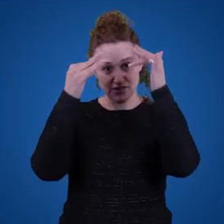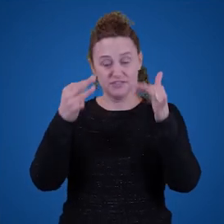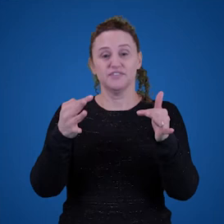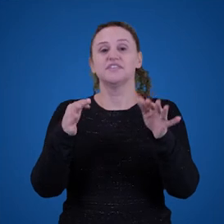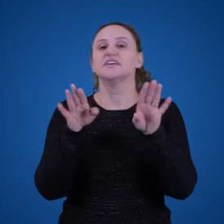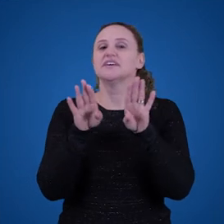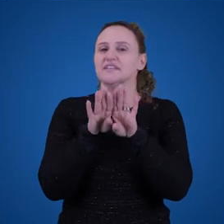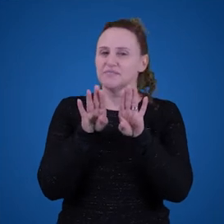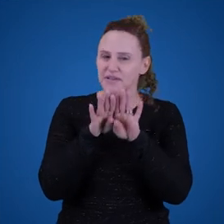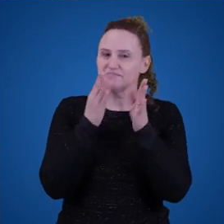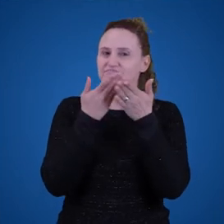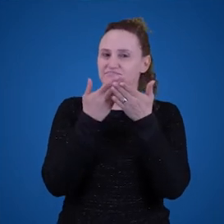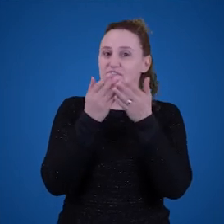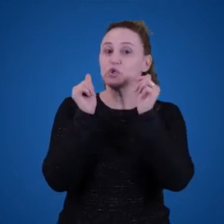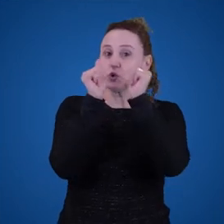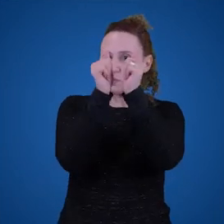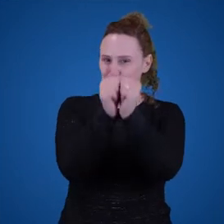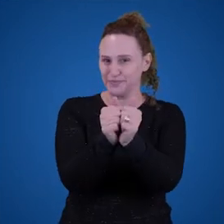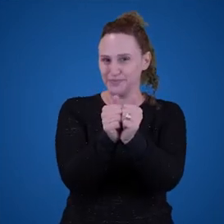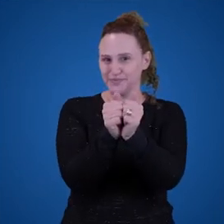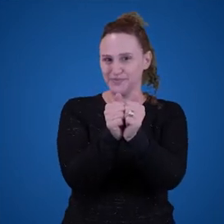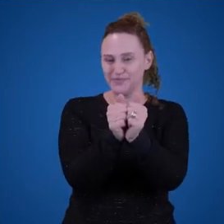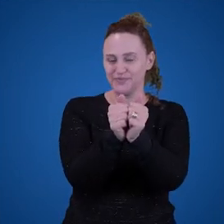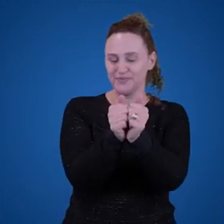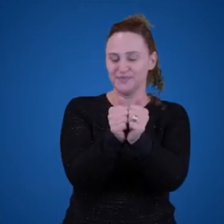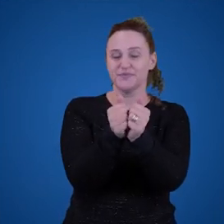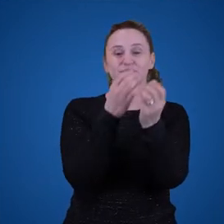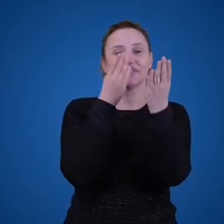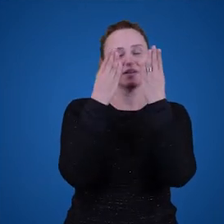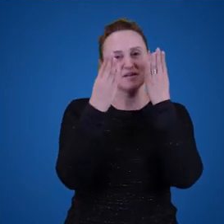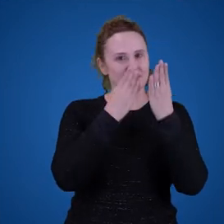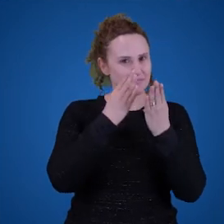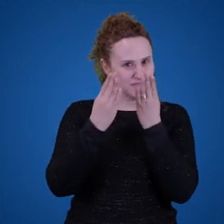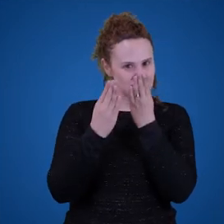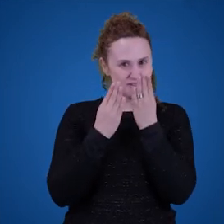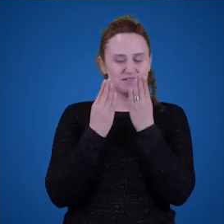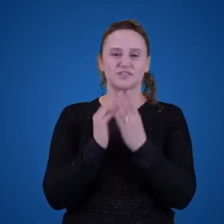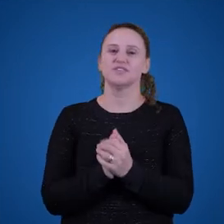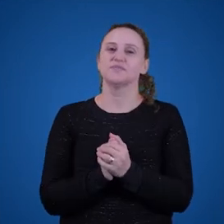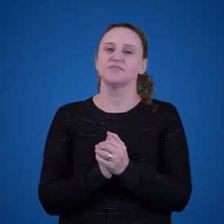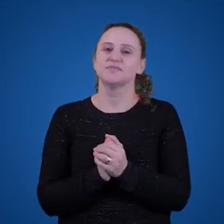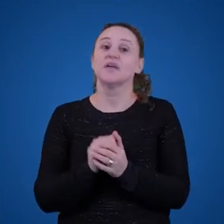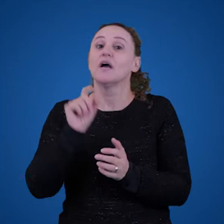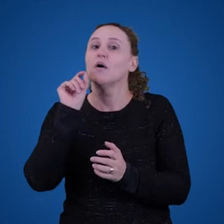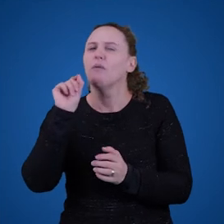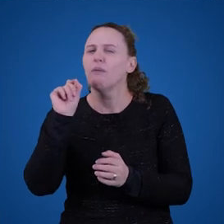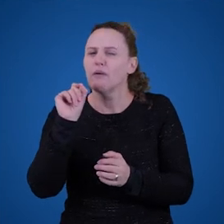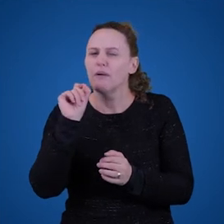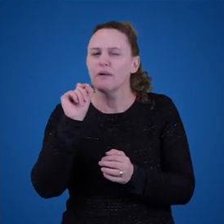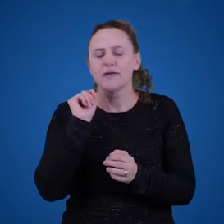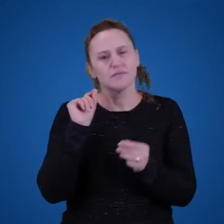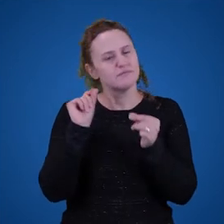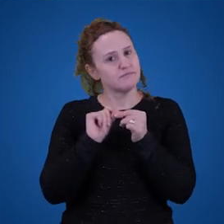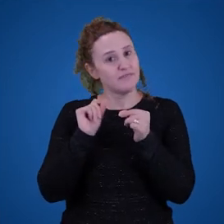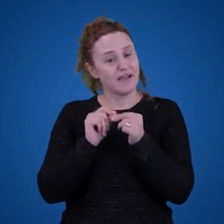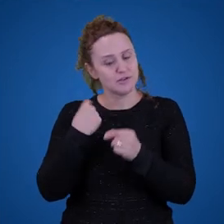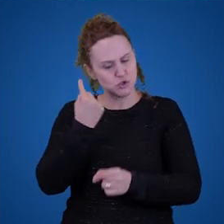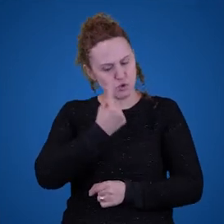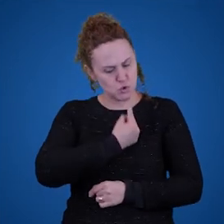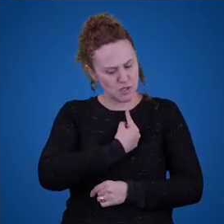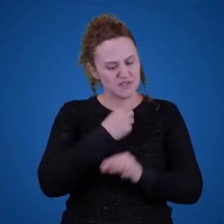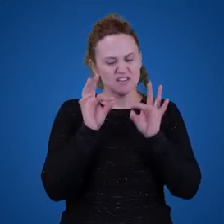psicologia, desculpem. Então, esse é o problema do significado. Afinal de contas, o que faz as nossas frases,